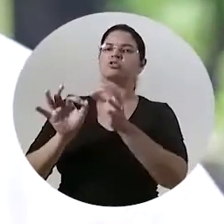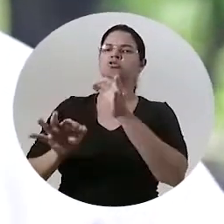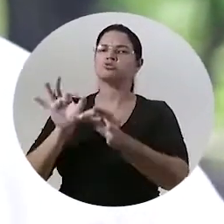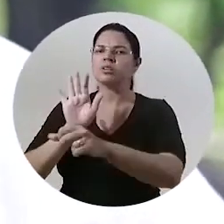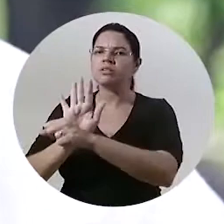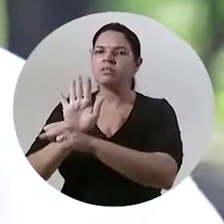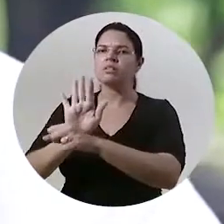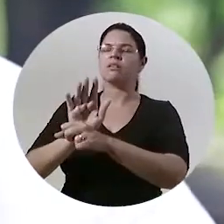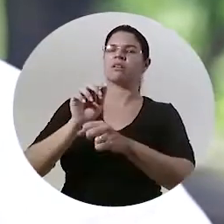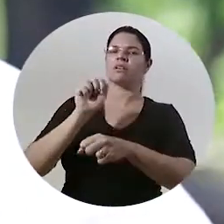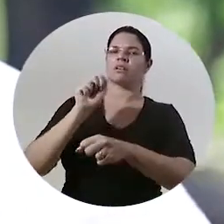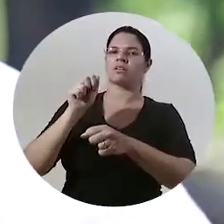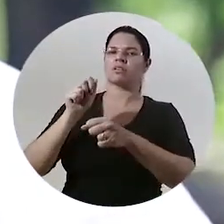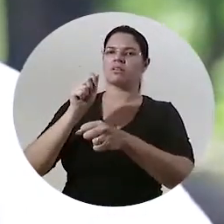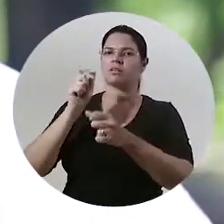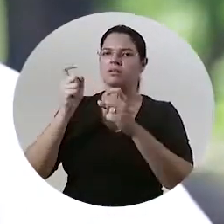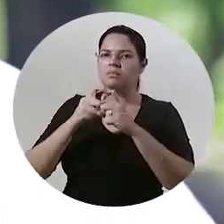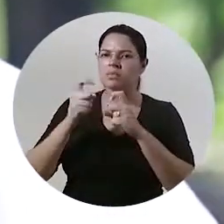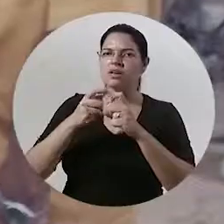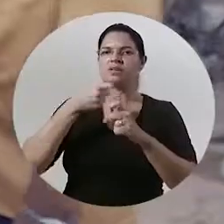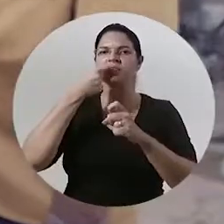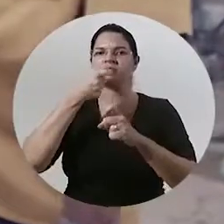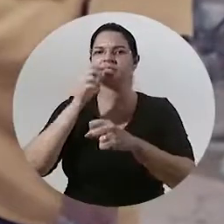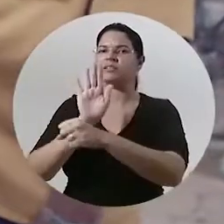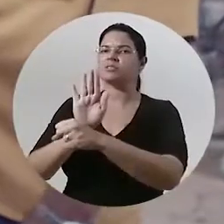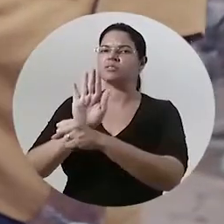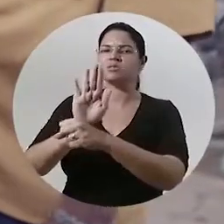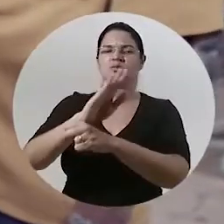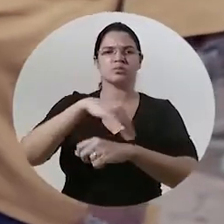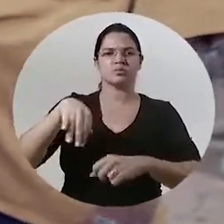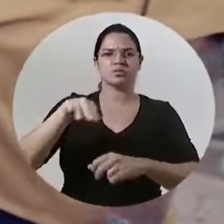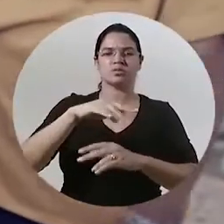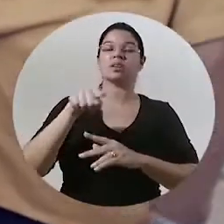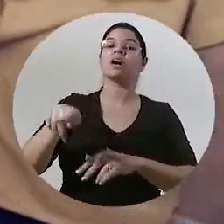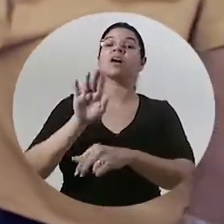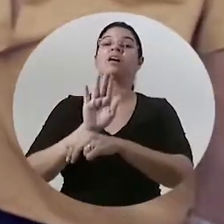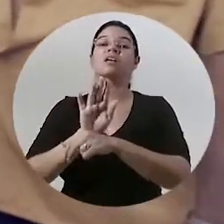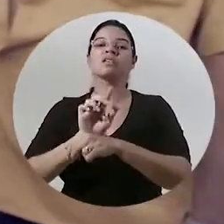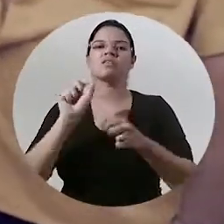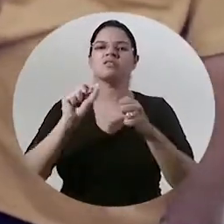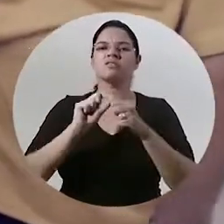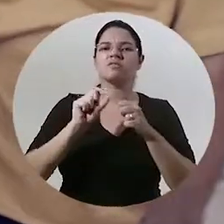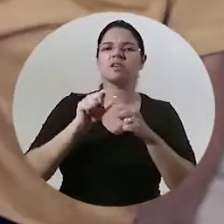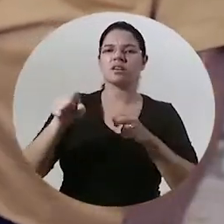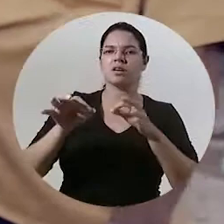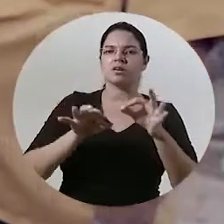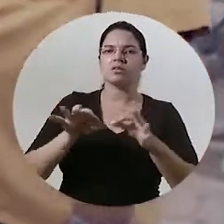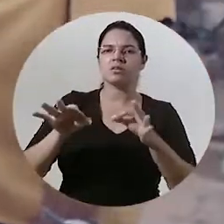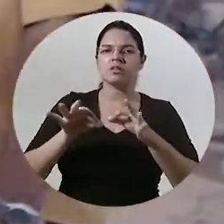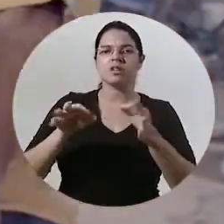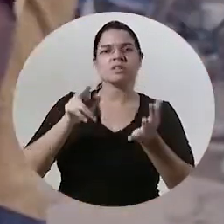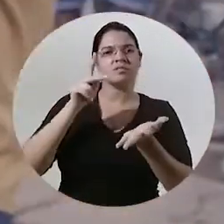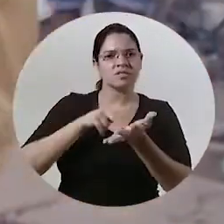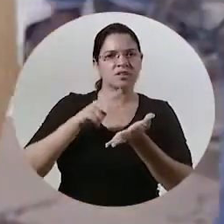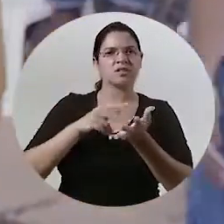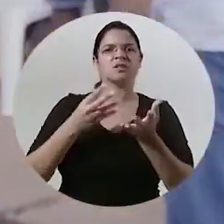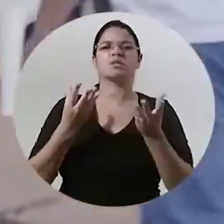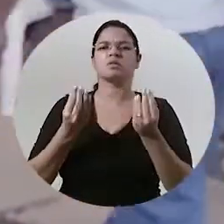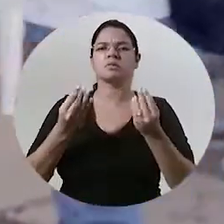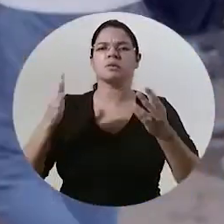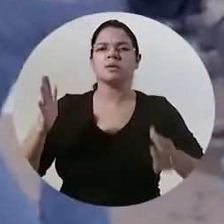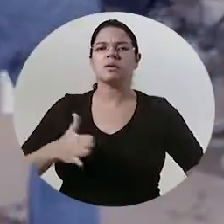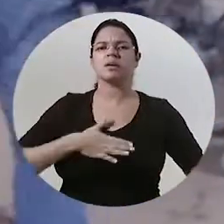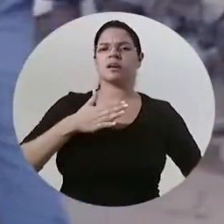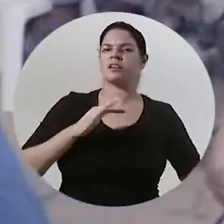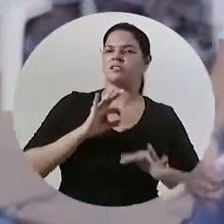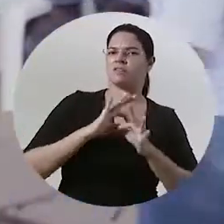atendimento médico odontológico o atendimento que se faz com o projeto Ribeirinho Cidadão na verdade é bastante impactante na família dessas